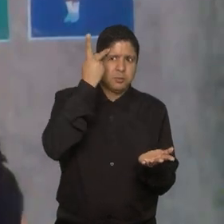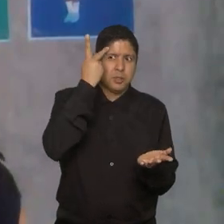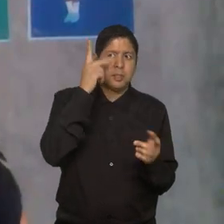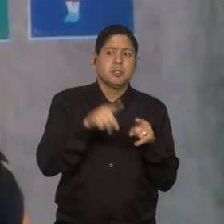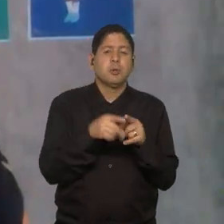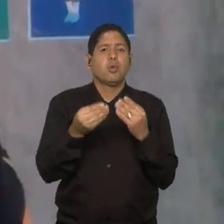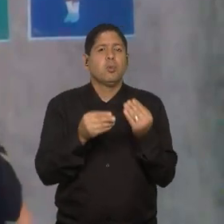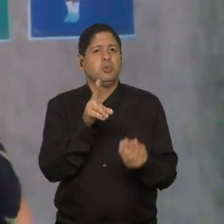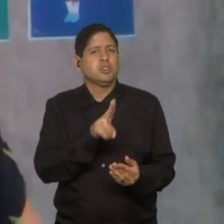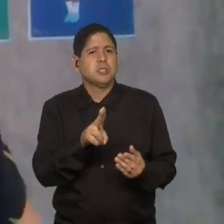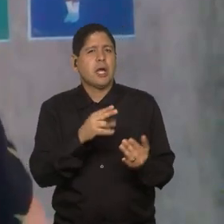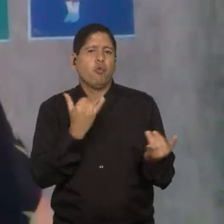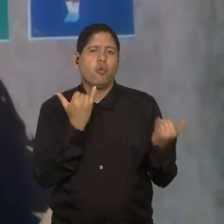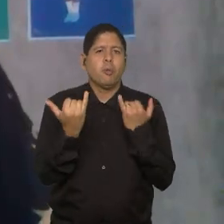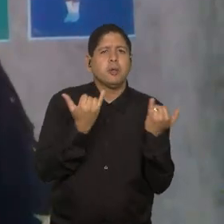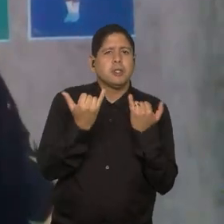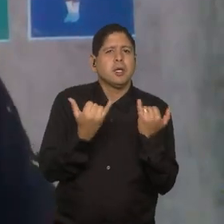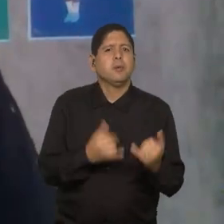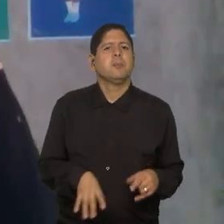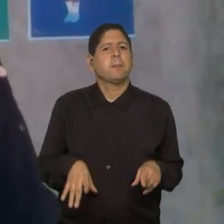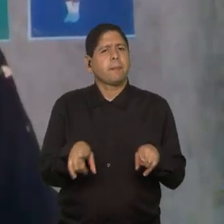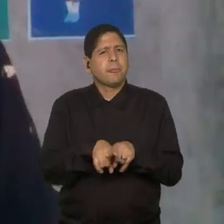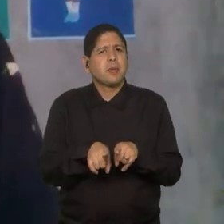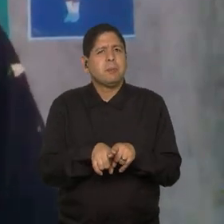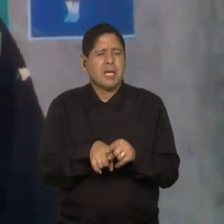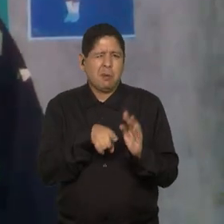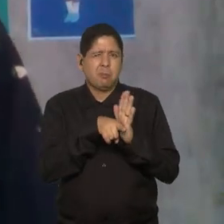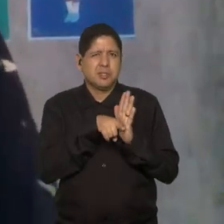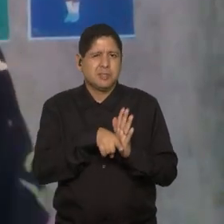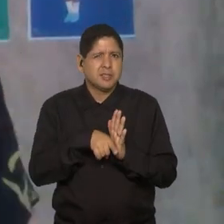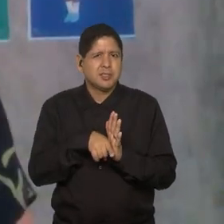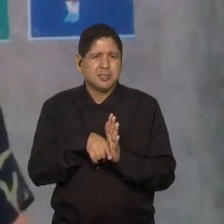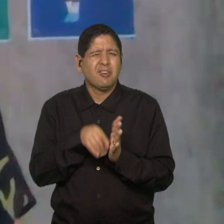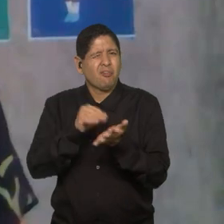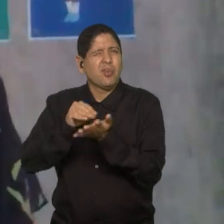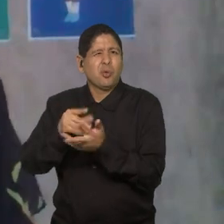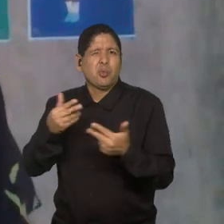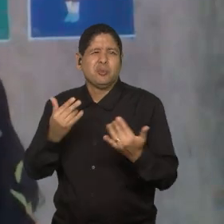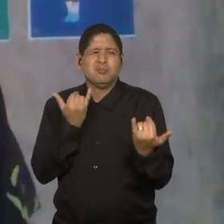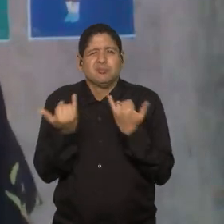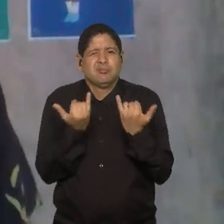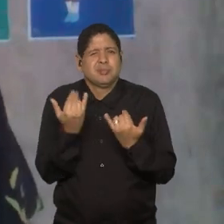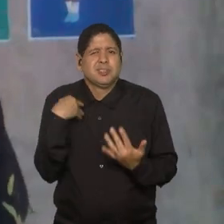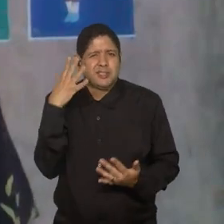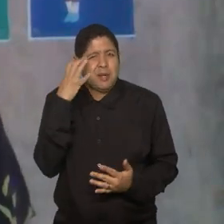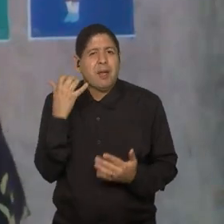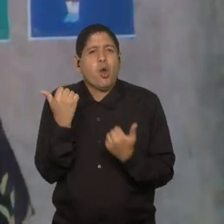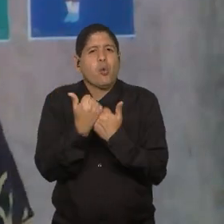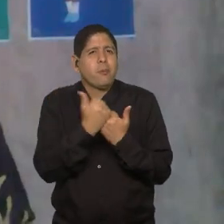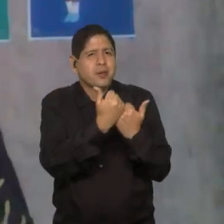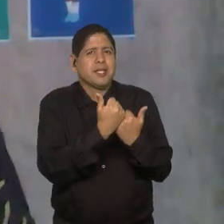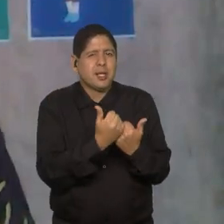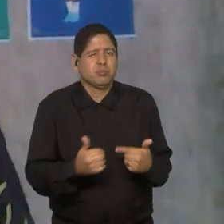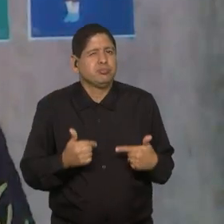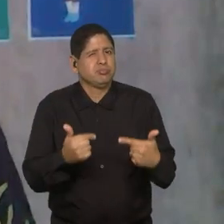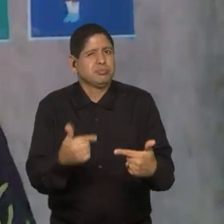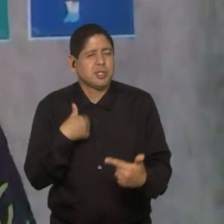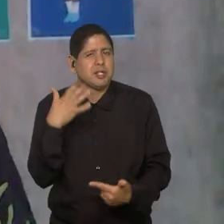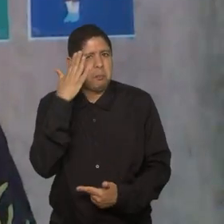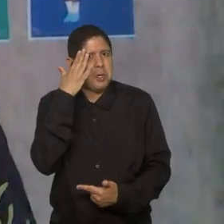utilizar esses dados, essa pesquisa, né? Acho que ainda falta muita informação para colaborar nesse desafio.